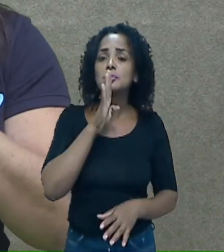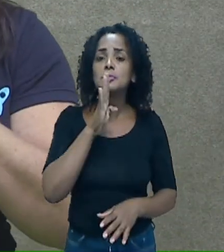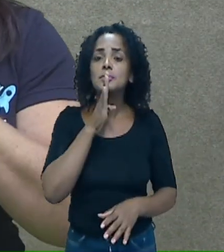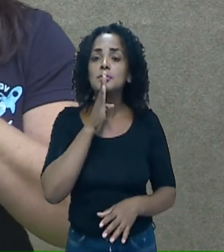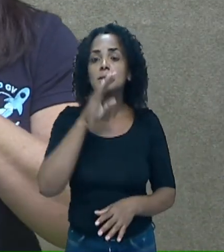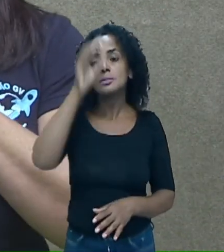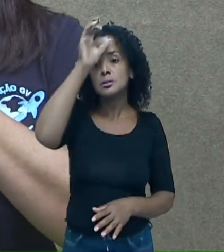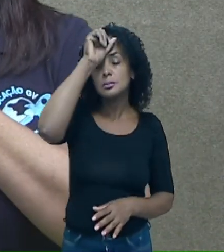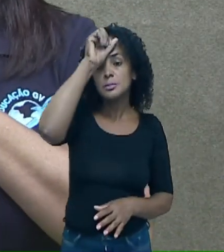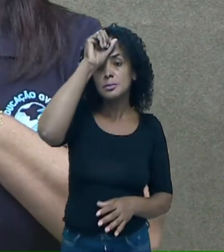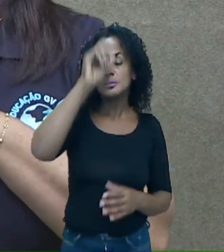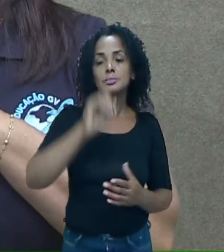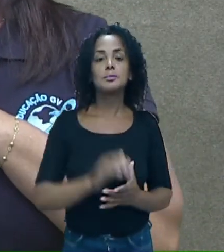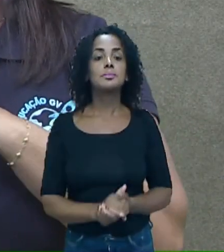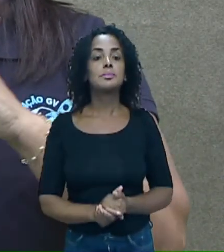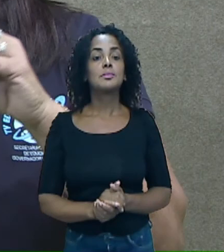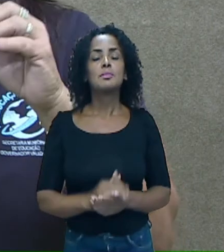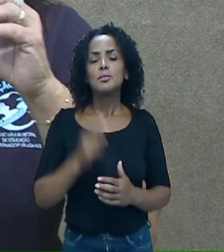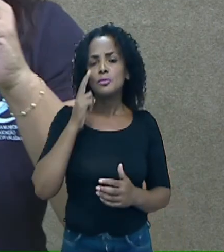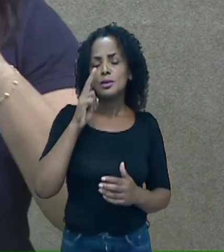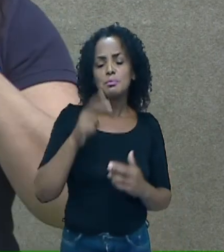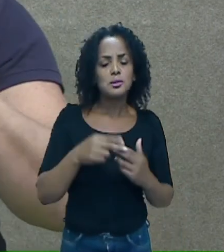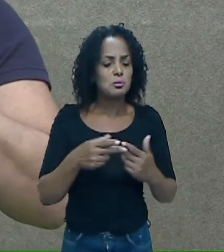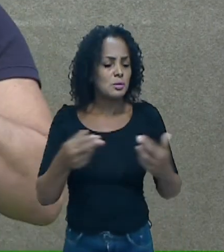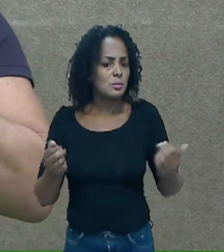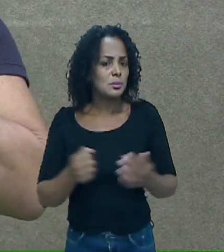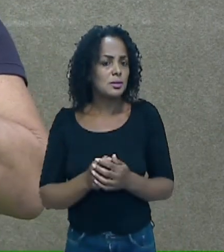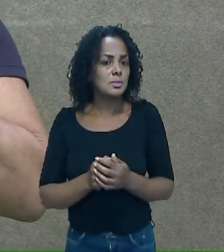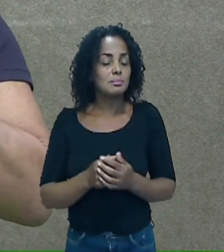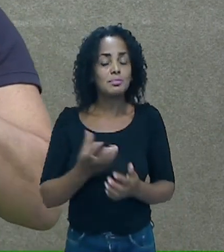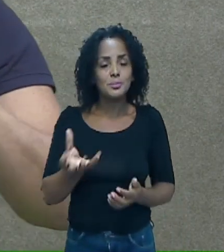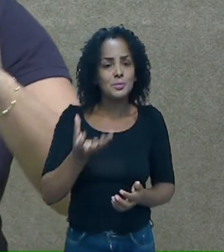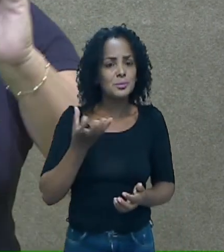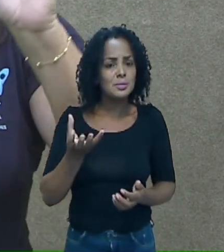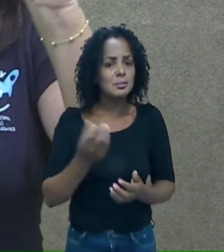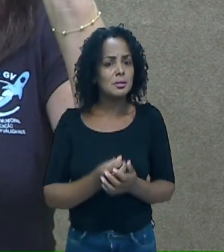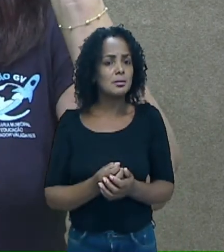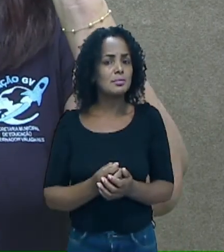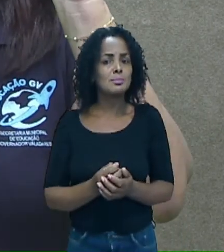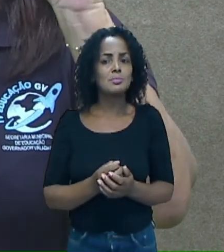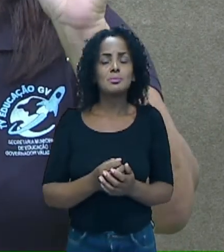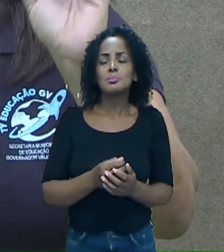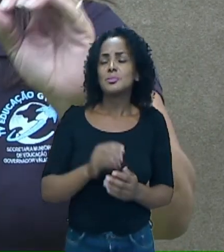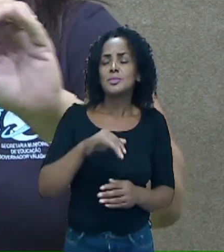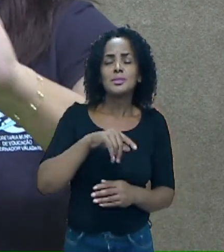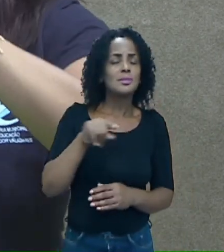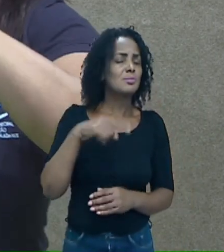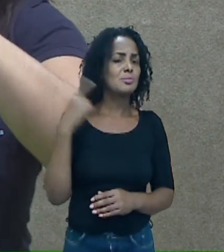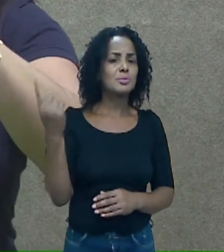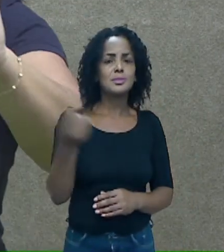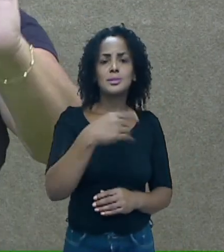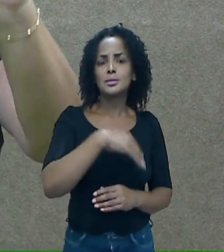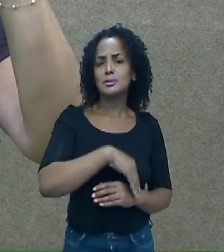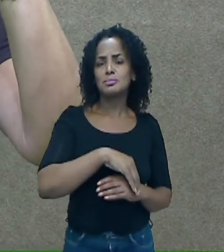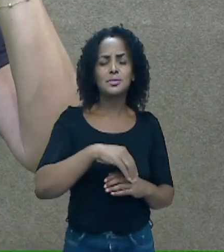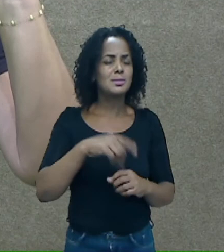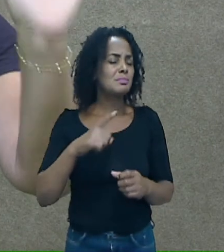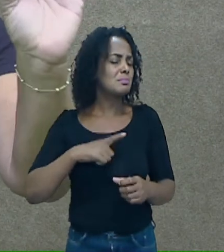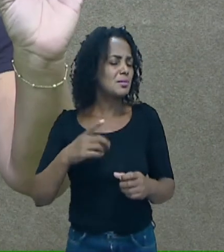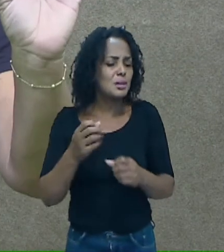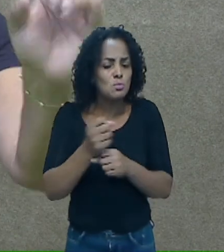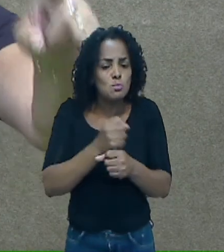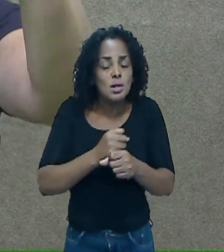Vamos ver mais uma coisa aqui. Eu desejo que você tenha um ano